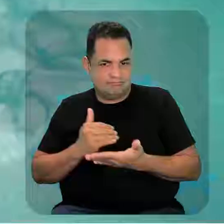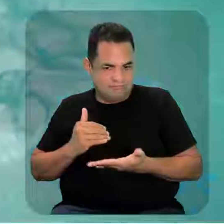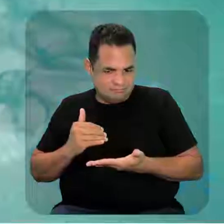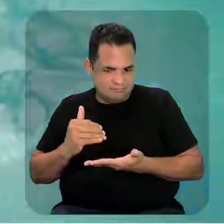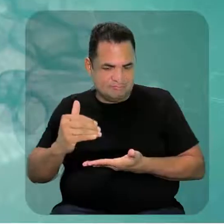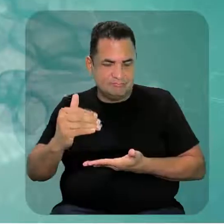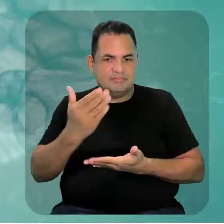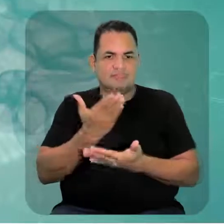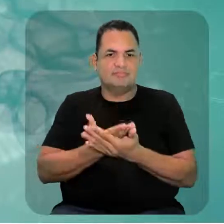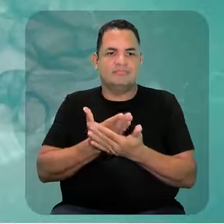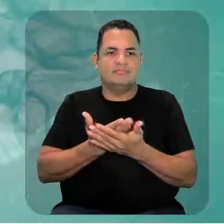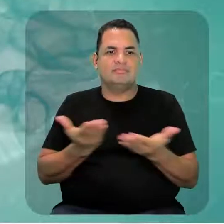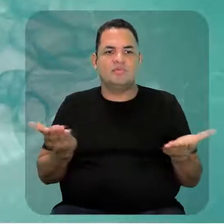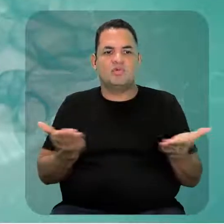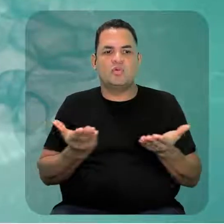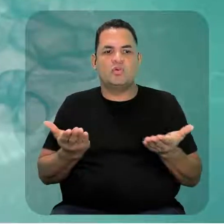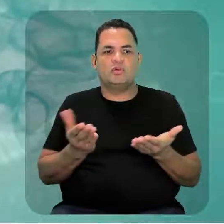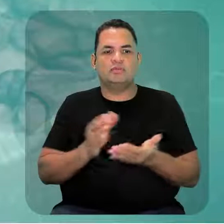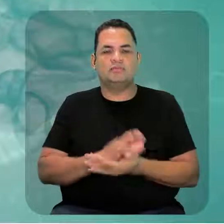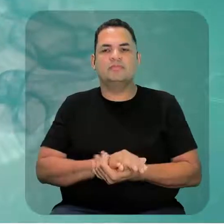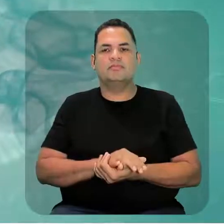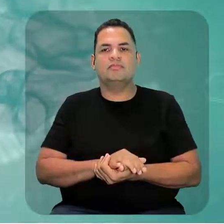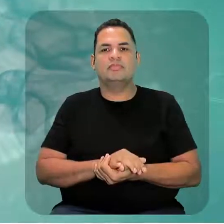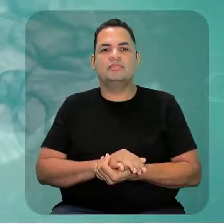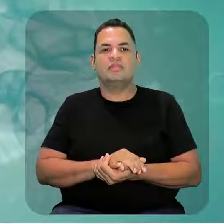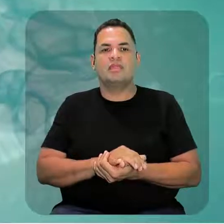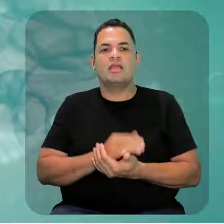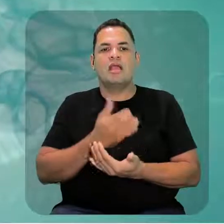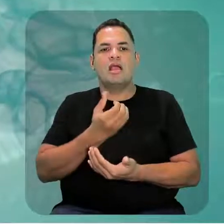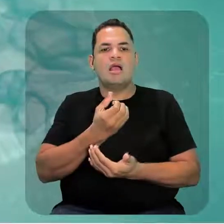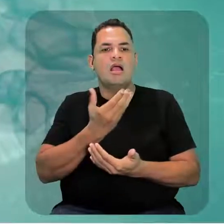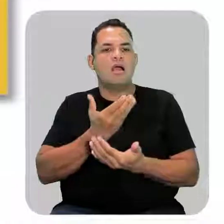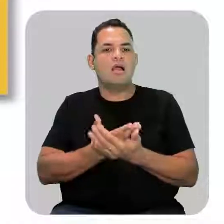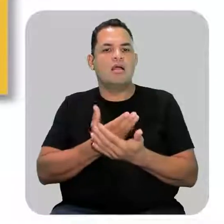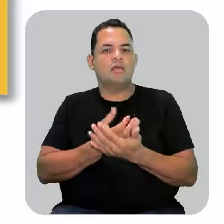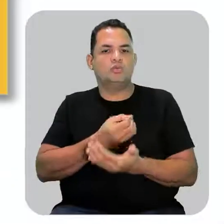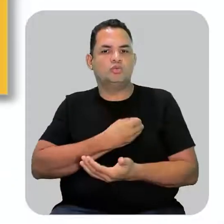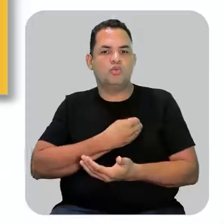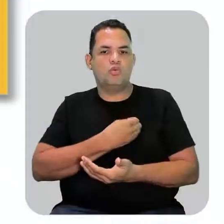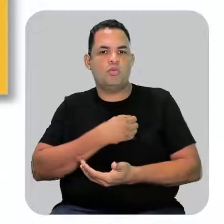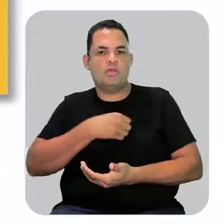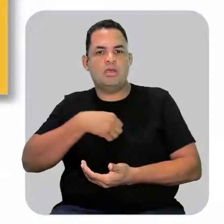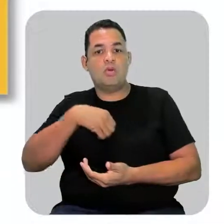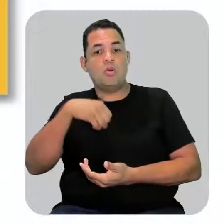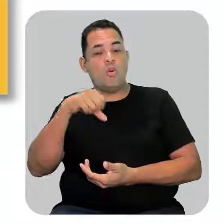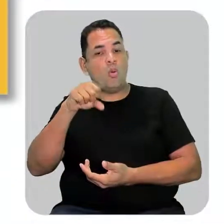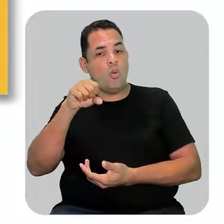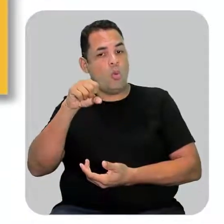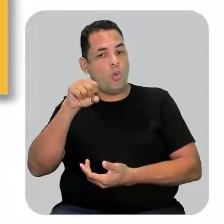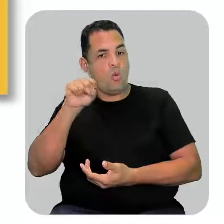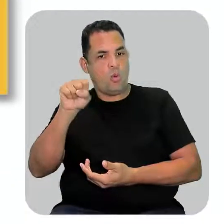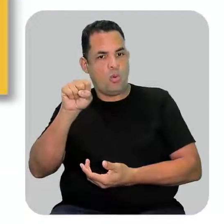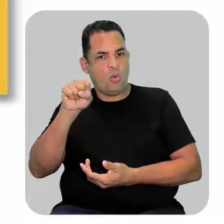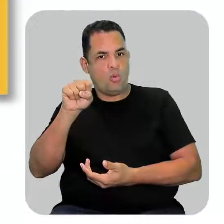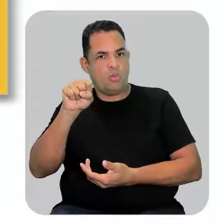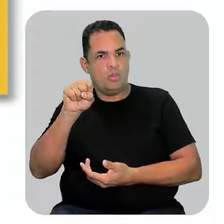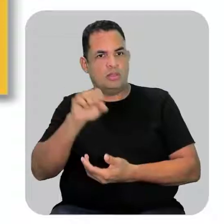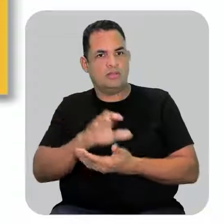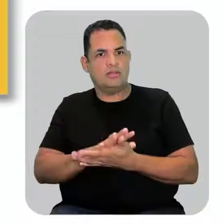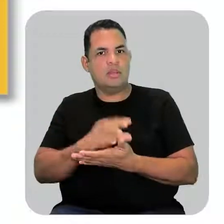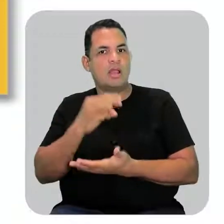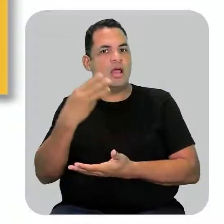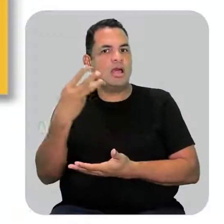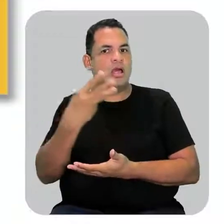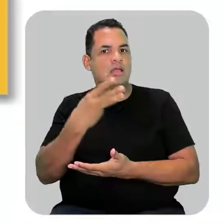lá para a aula de hoje? Nossa aula é a aula de número 8. E nós vamos falar sobre a terceira